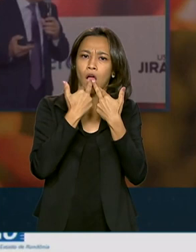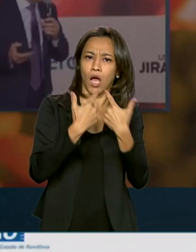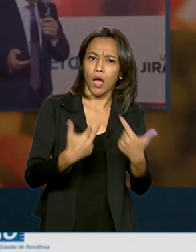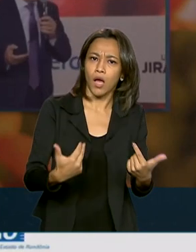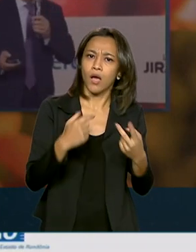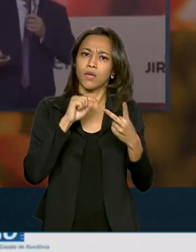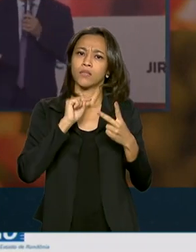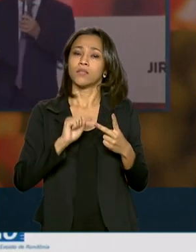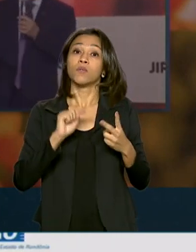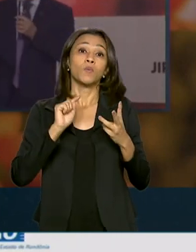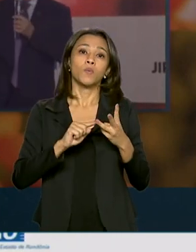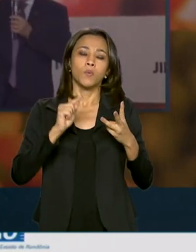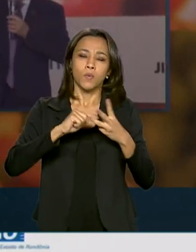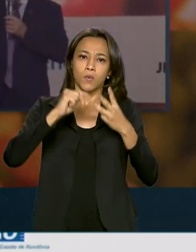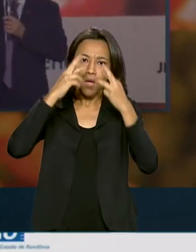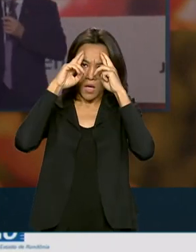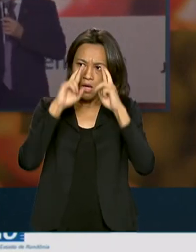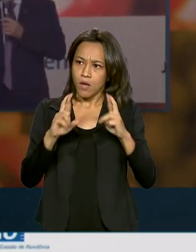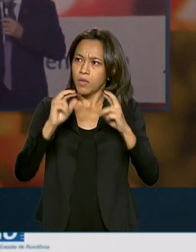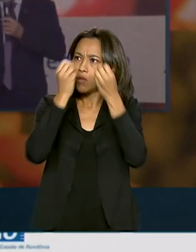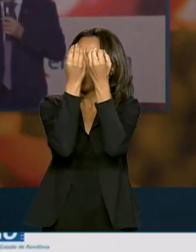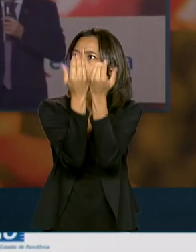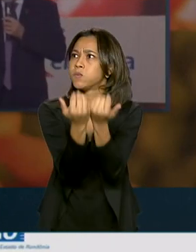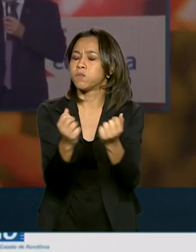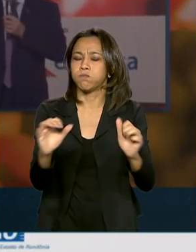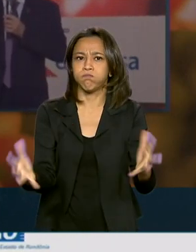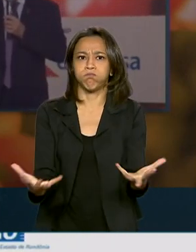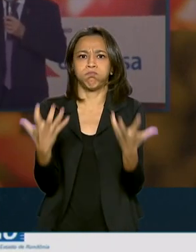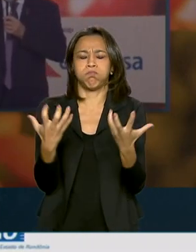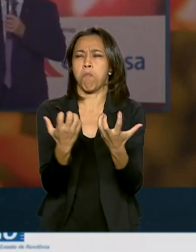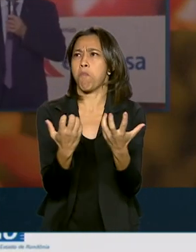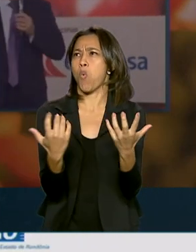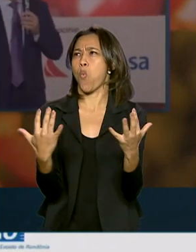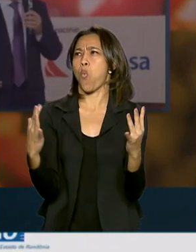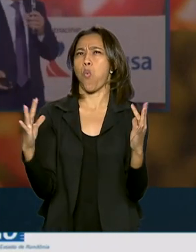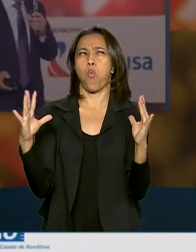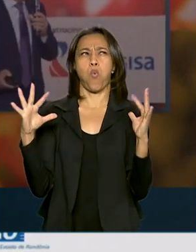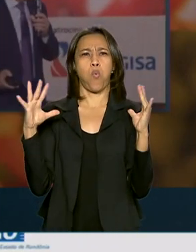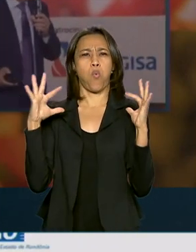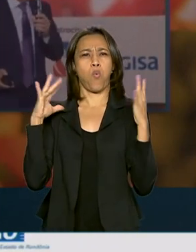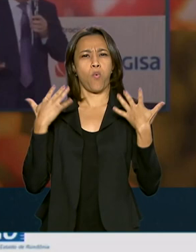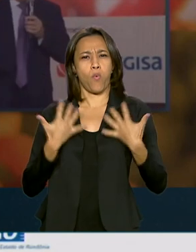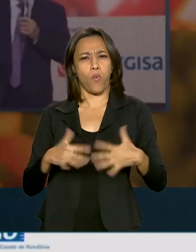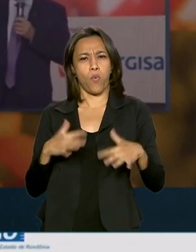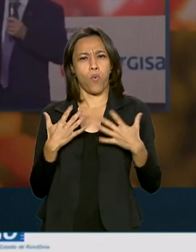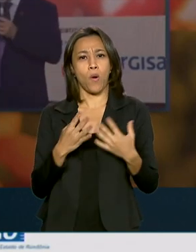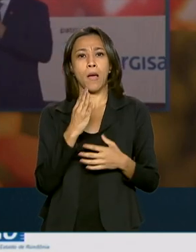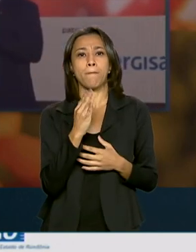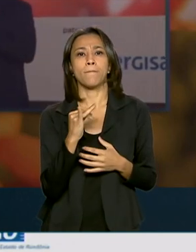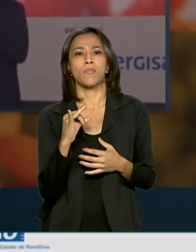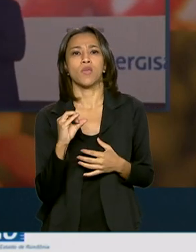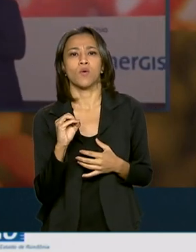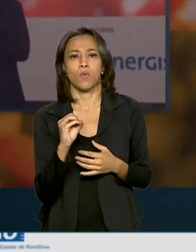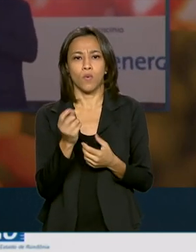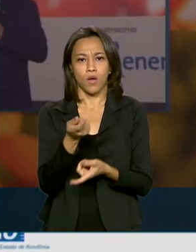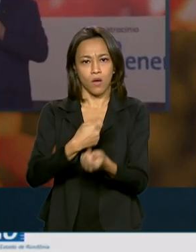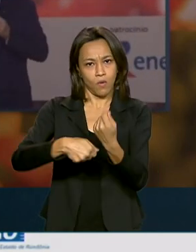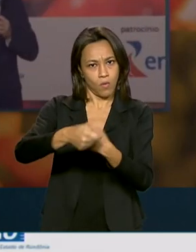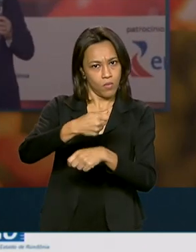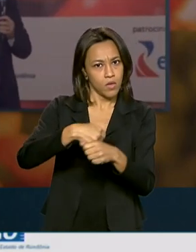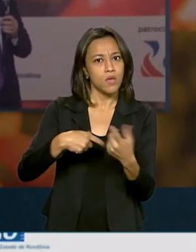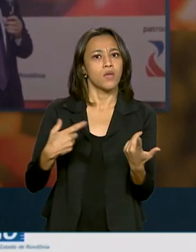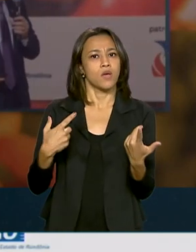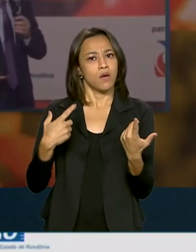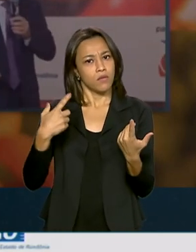cima da rica biodiversidade, levando a que a bioeconomia efetivamente funcione,